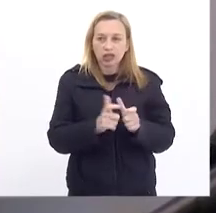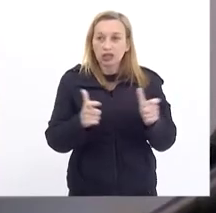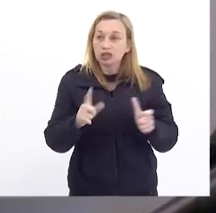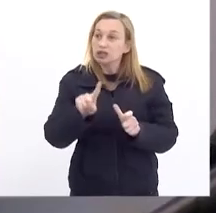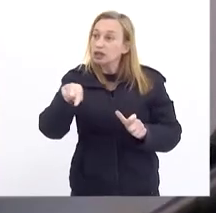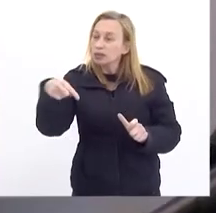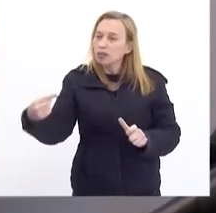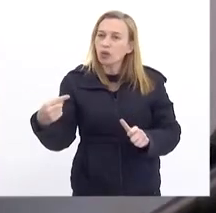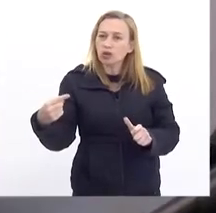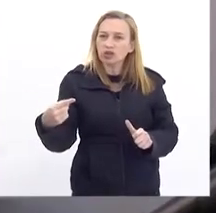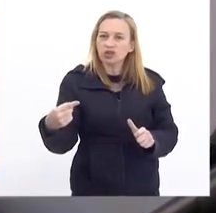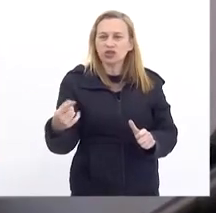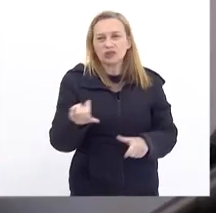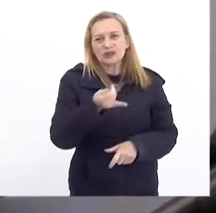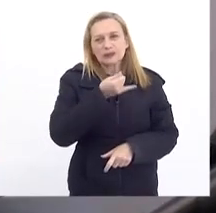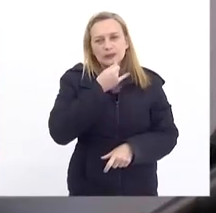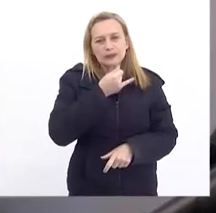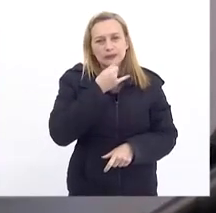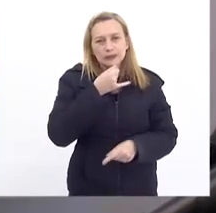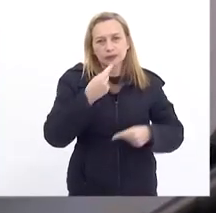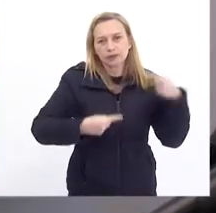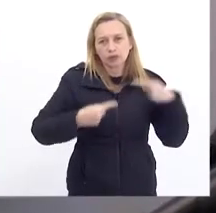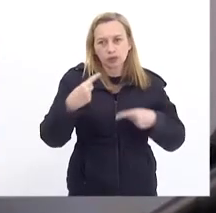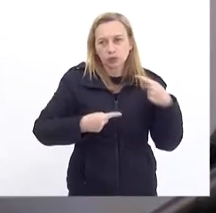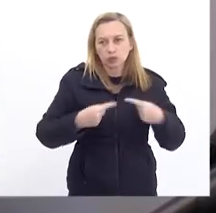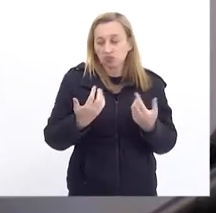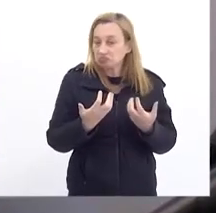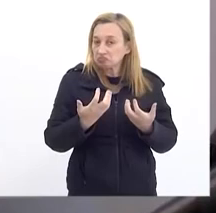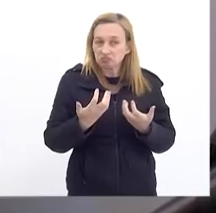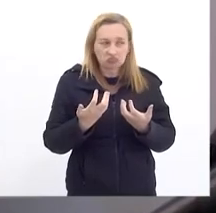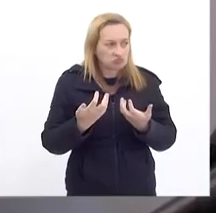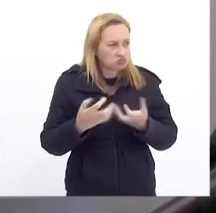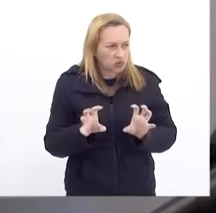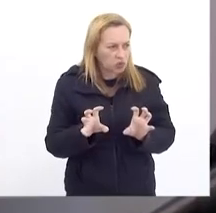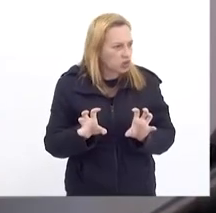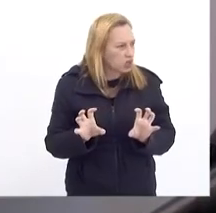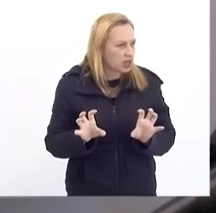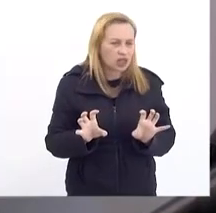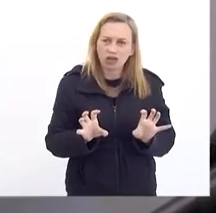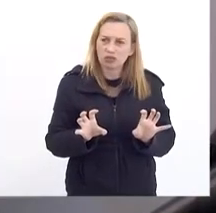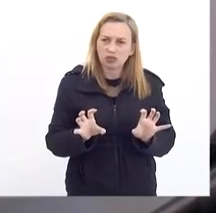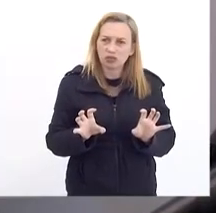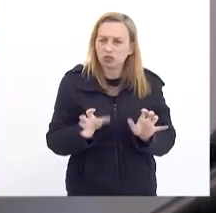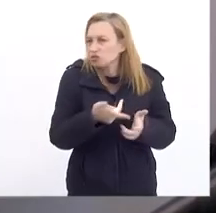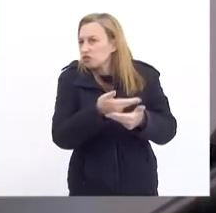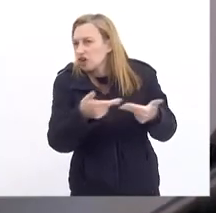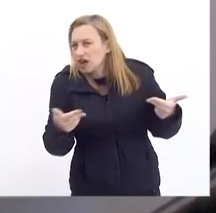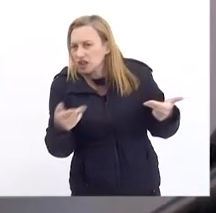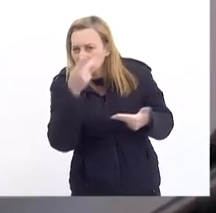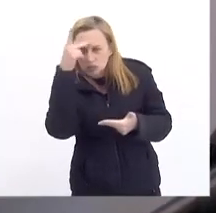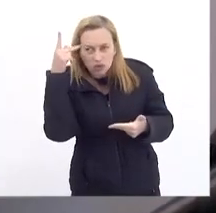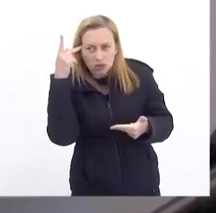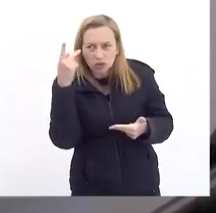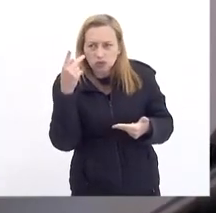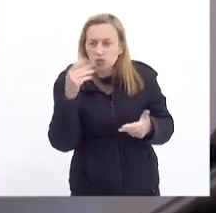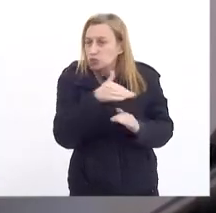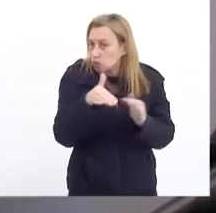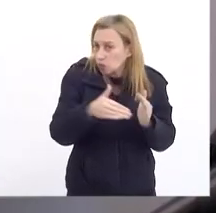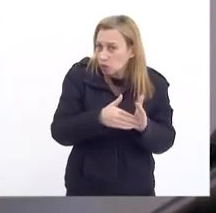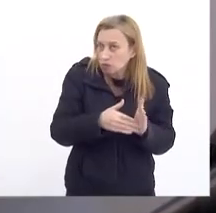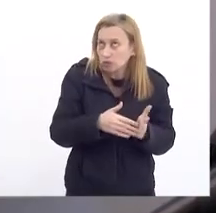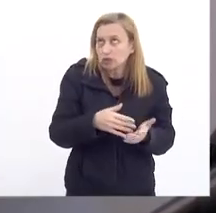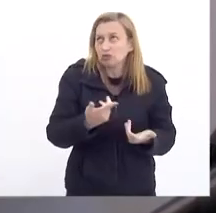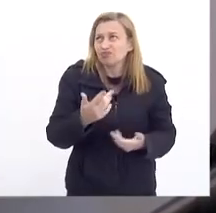de uma tragédia política, não querida por muitos e, por que não dizer, por todos, ninguém